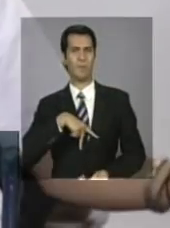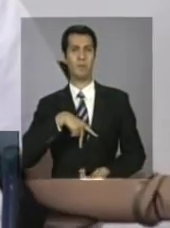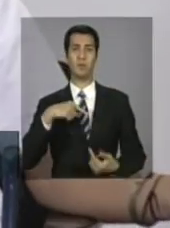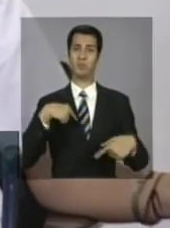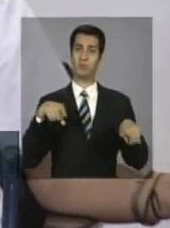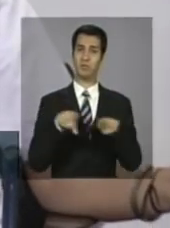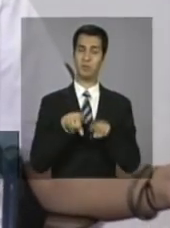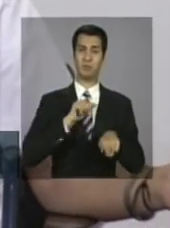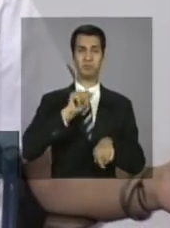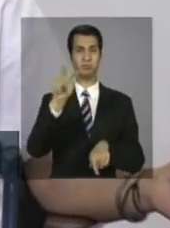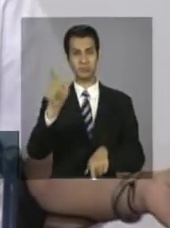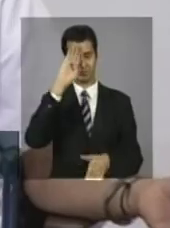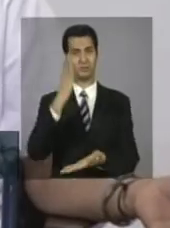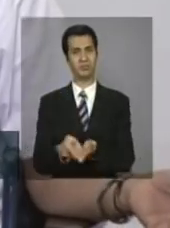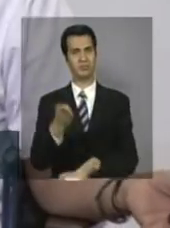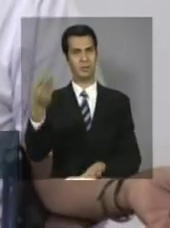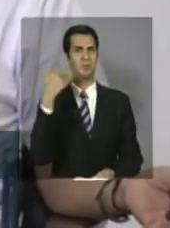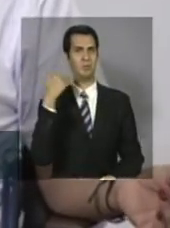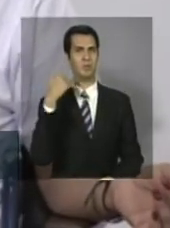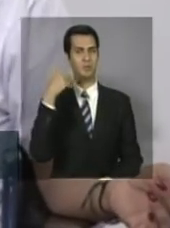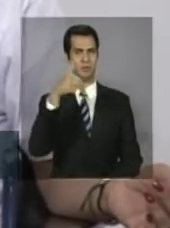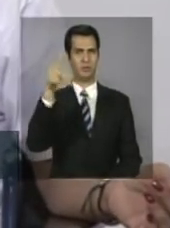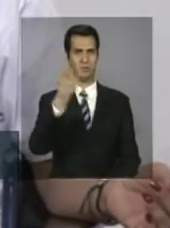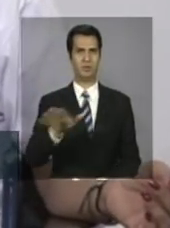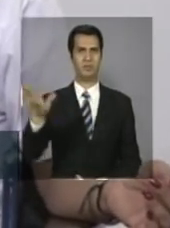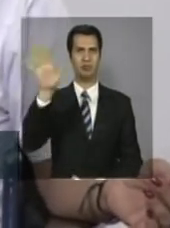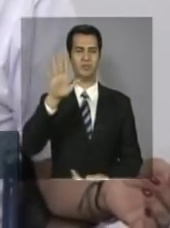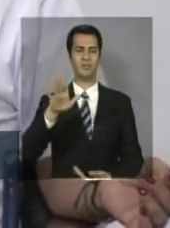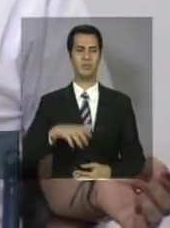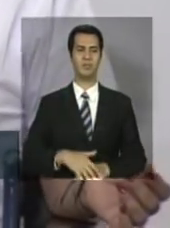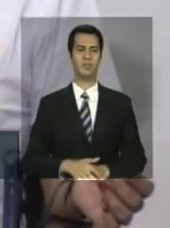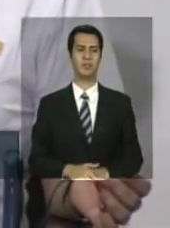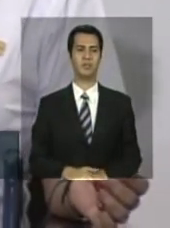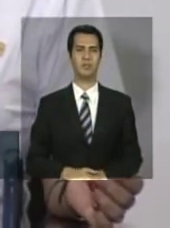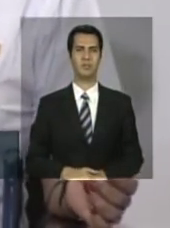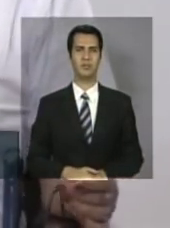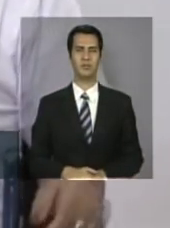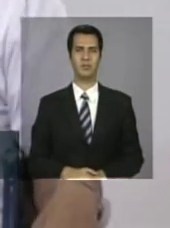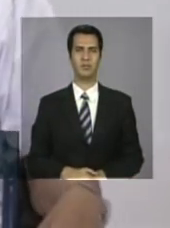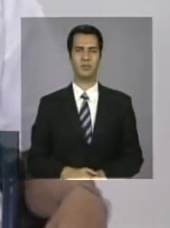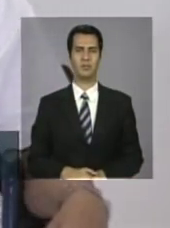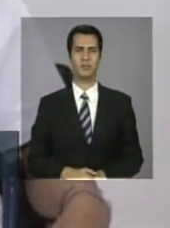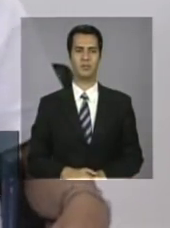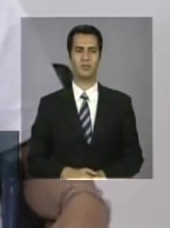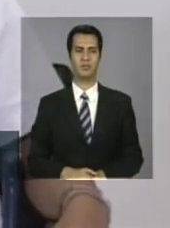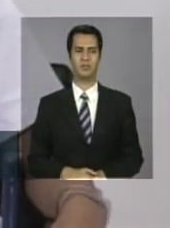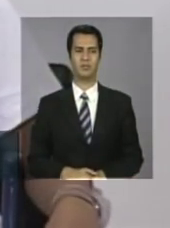no banco do Nordeste, o crédito é meu. Viu? Pois é.